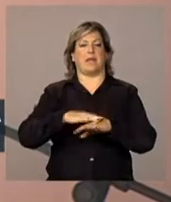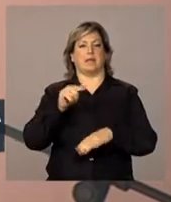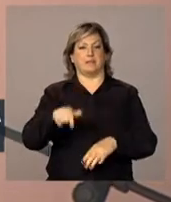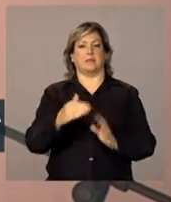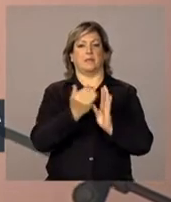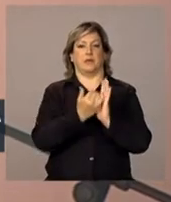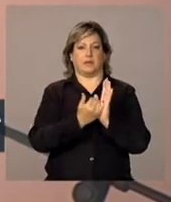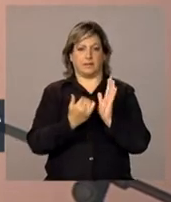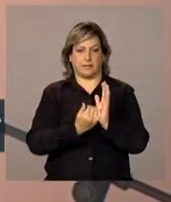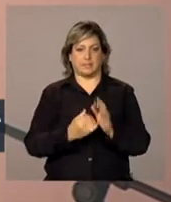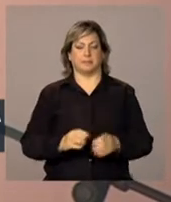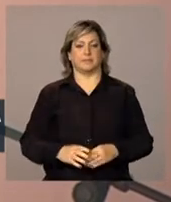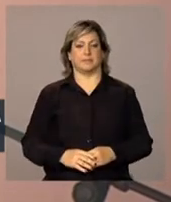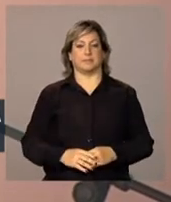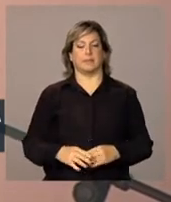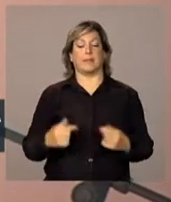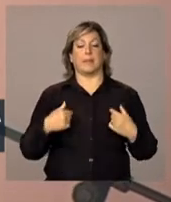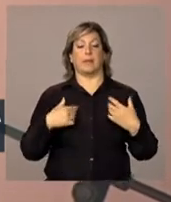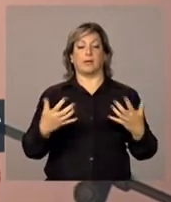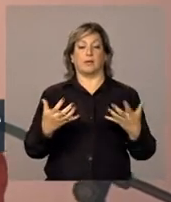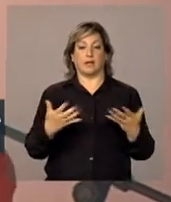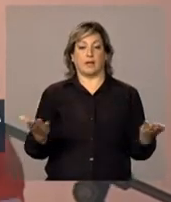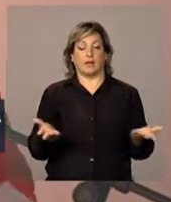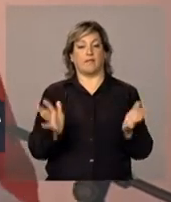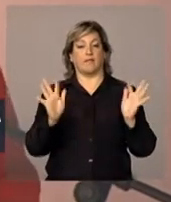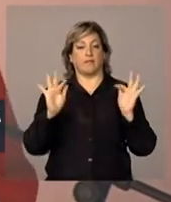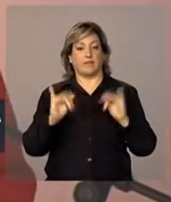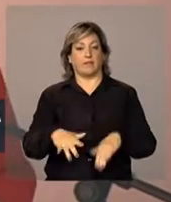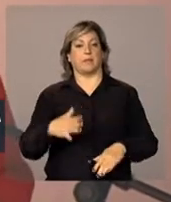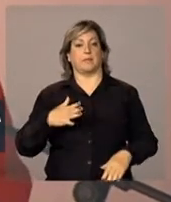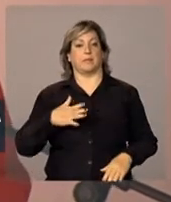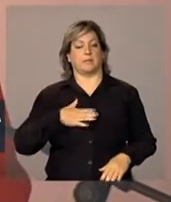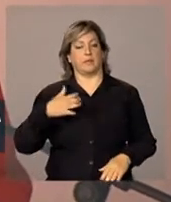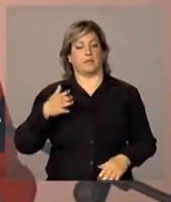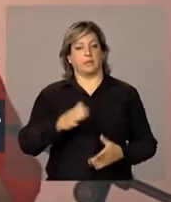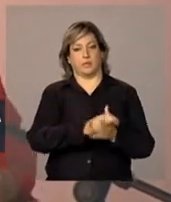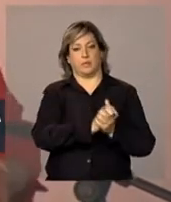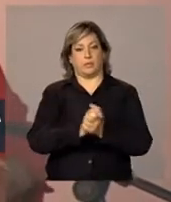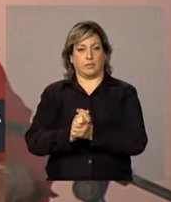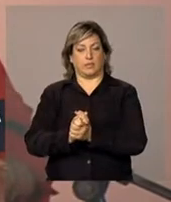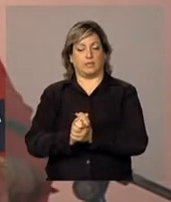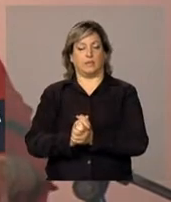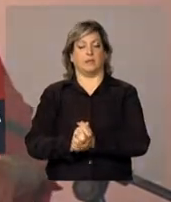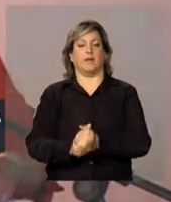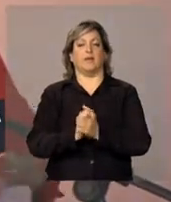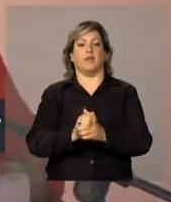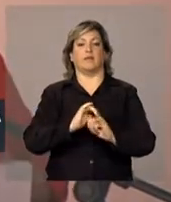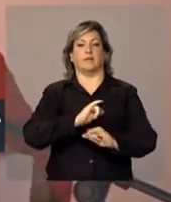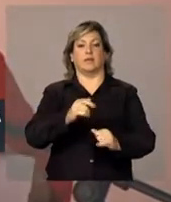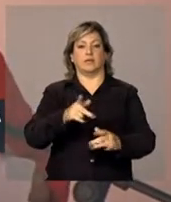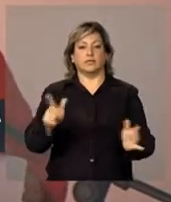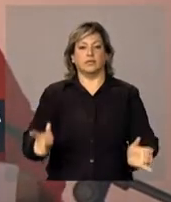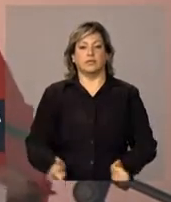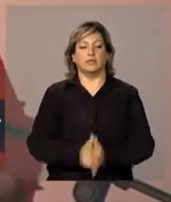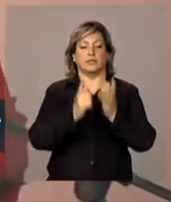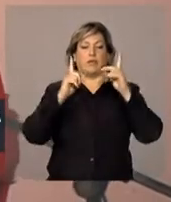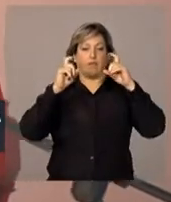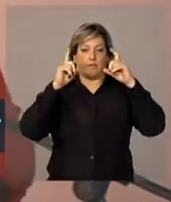Queria, finalizando meus cumprimentos, cumprimentar os senhores jornalistas,